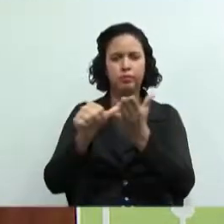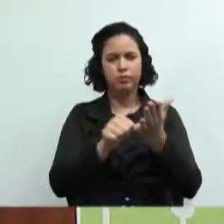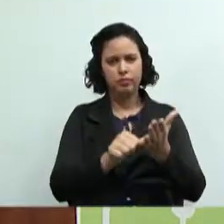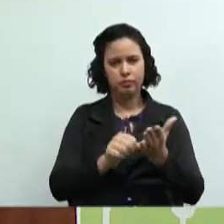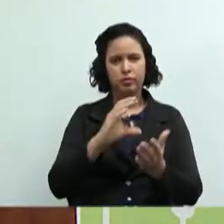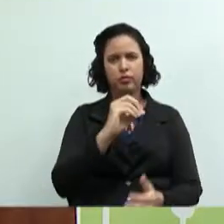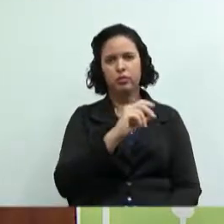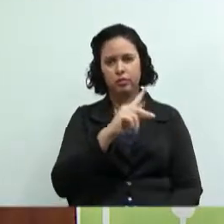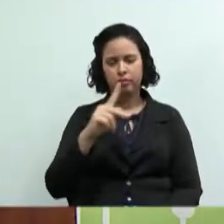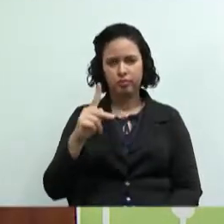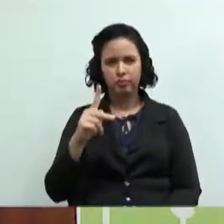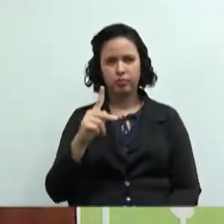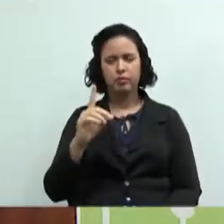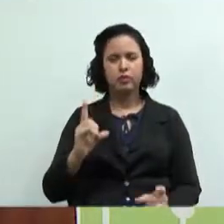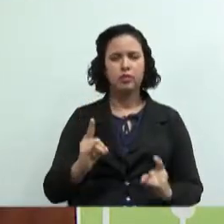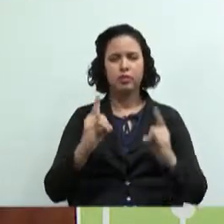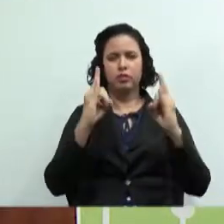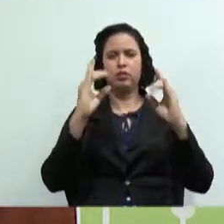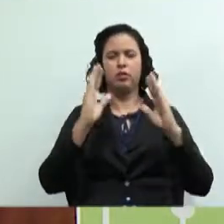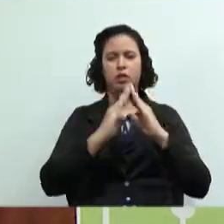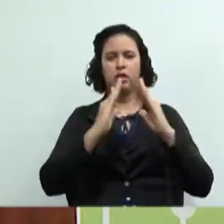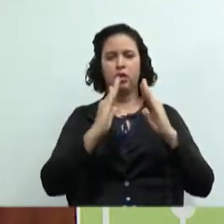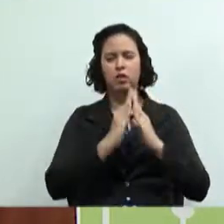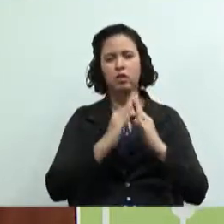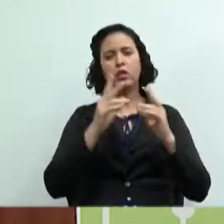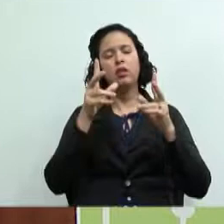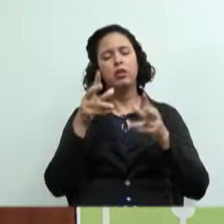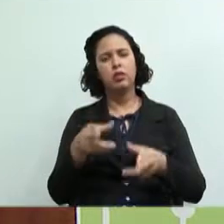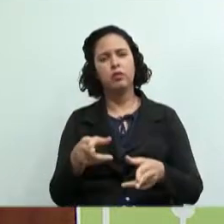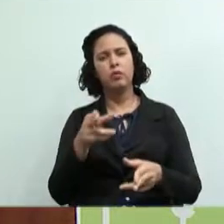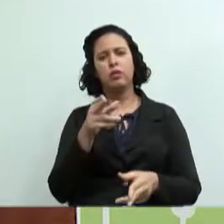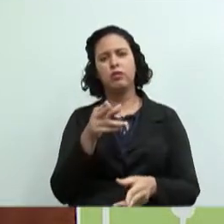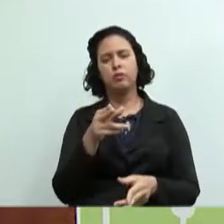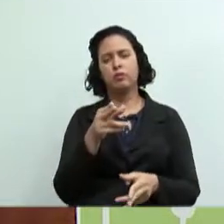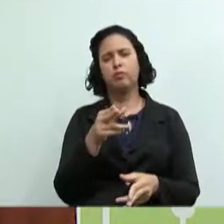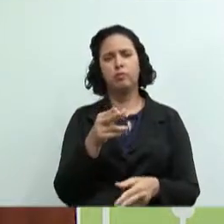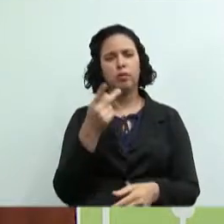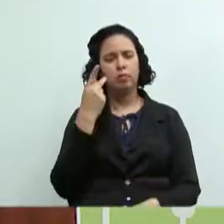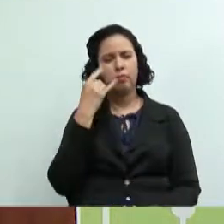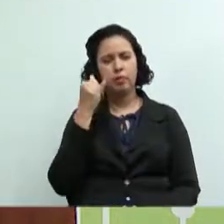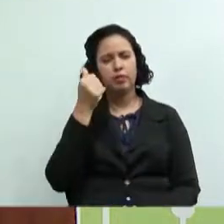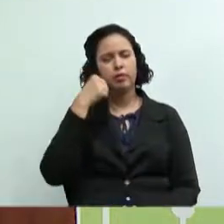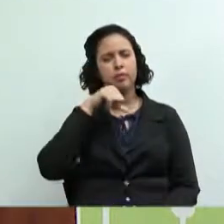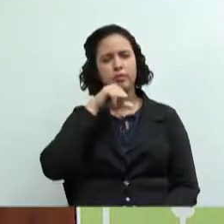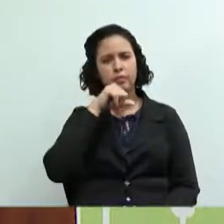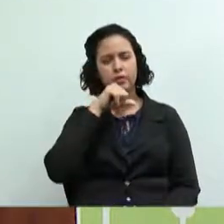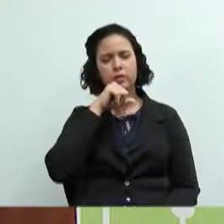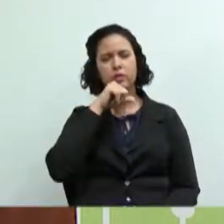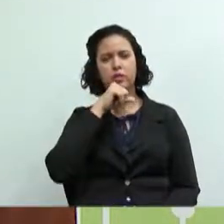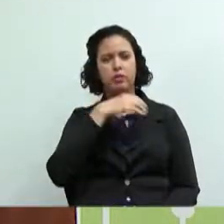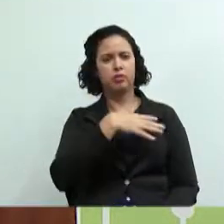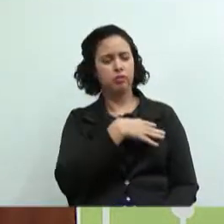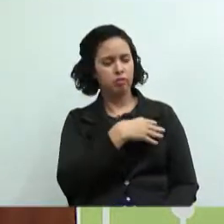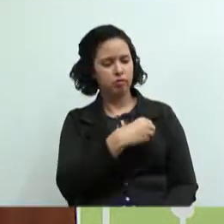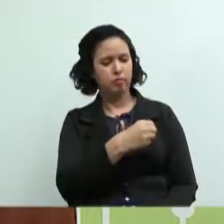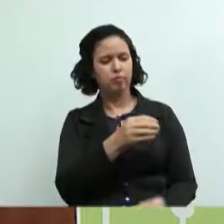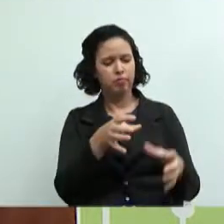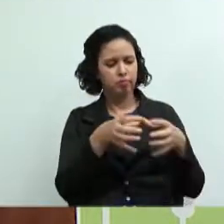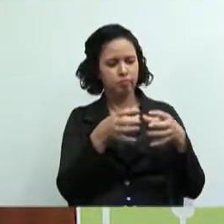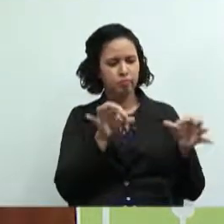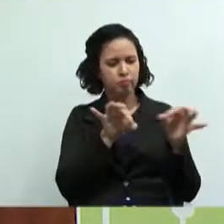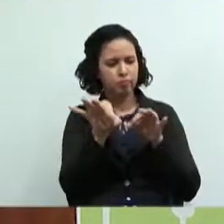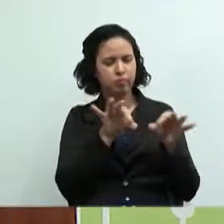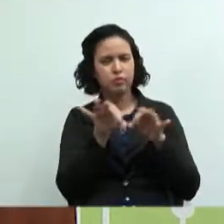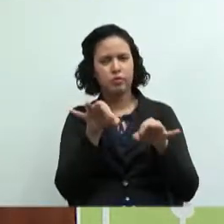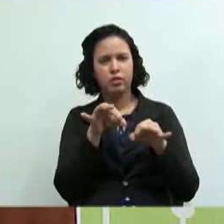Da mesma forma que os pais dos alunos se organizam numa cooperativa educacional para construir uma